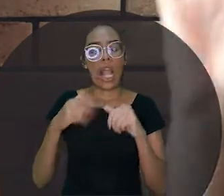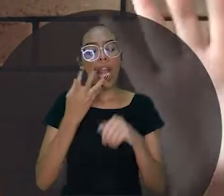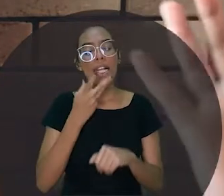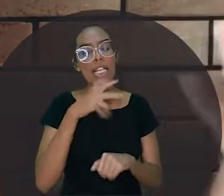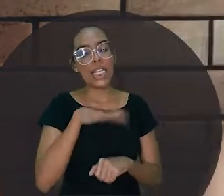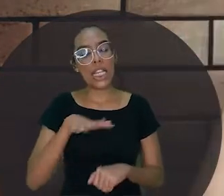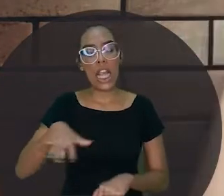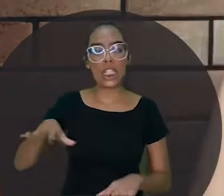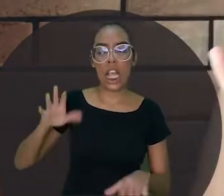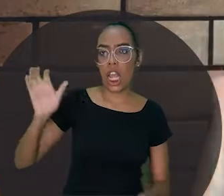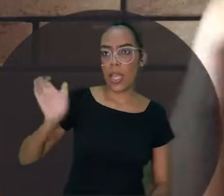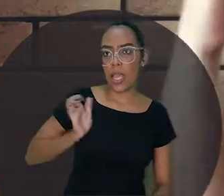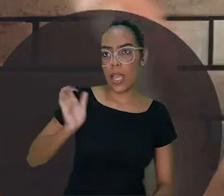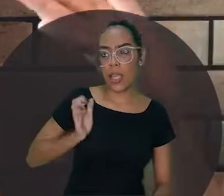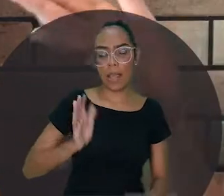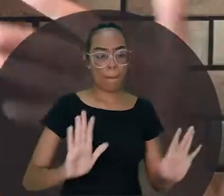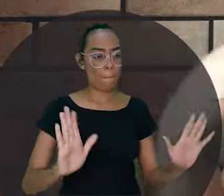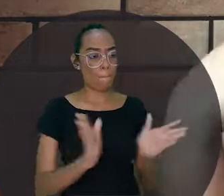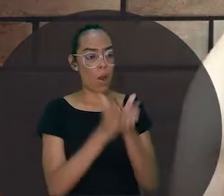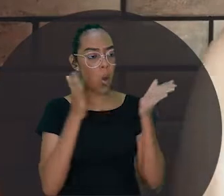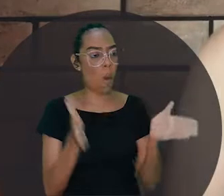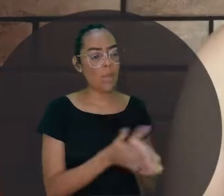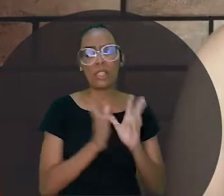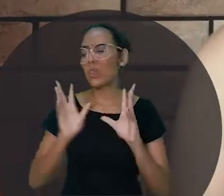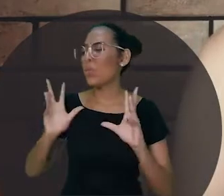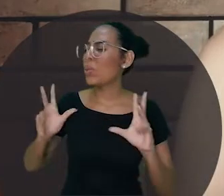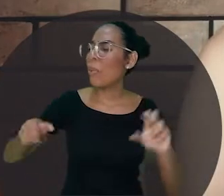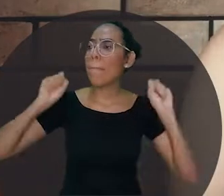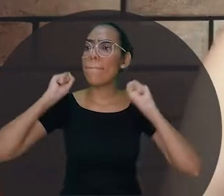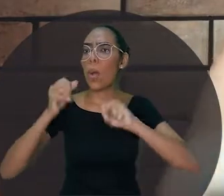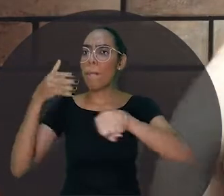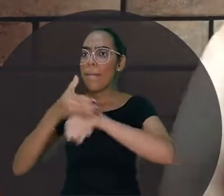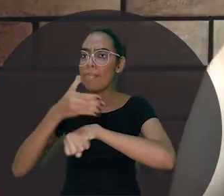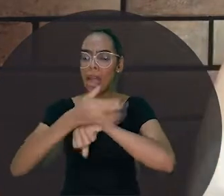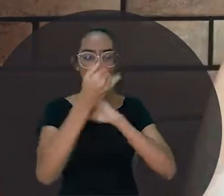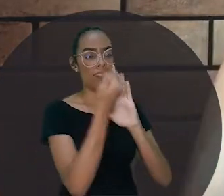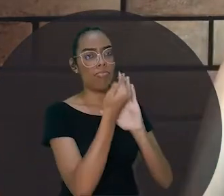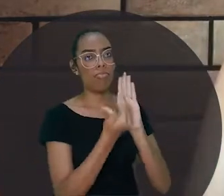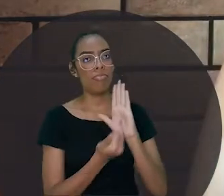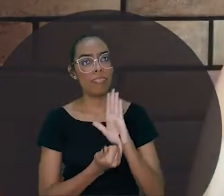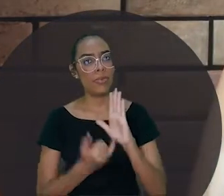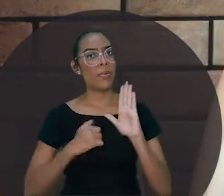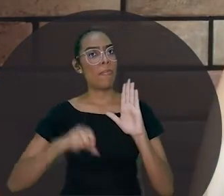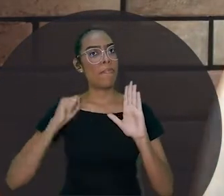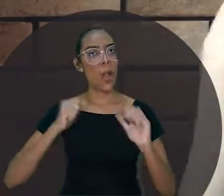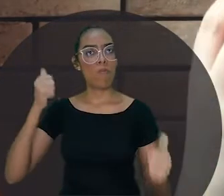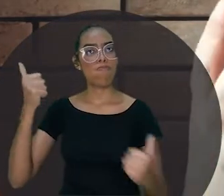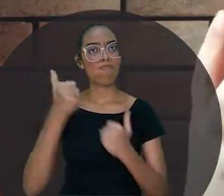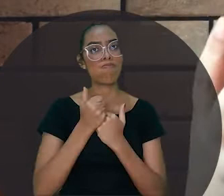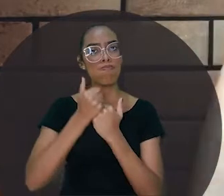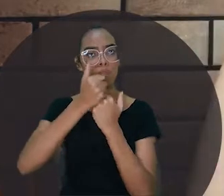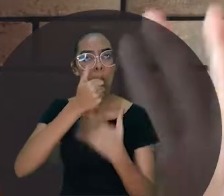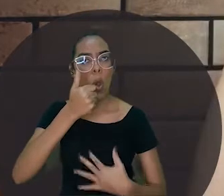as crianças do reino, as ricas, as pobres, poderiam se inscrever e se